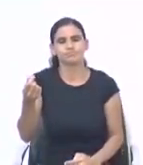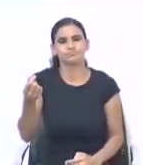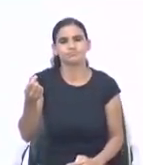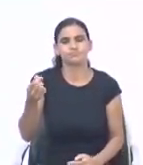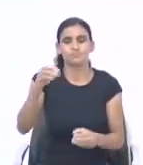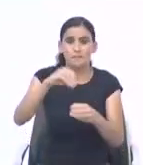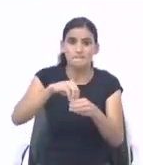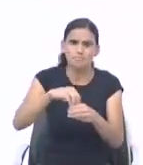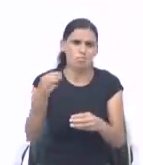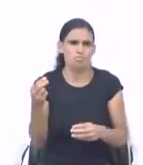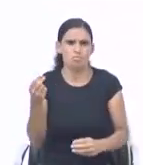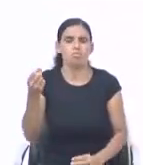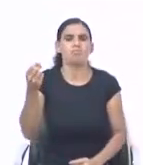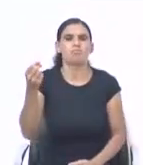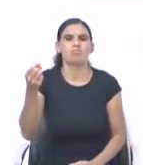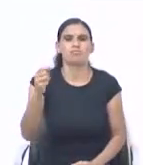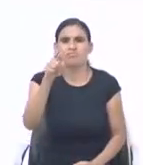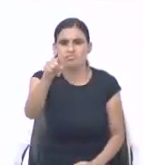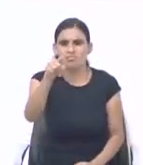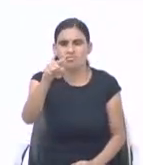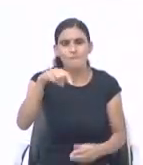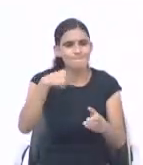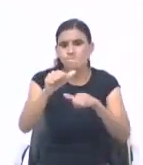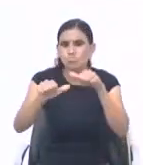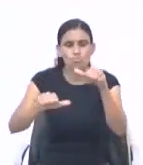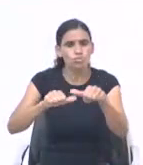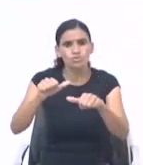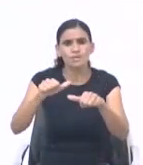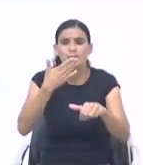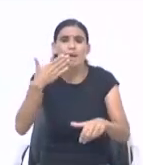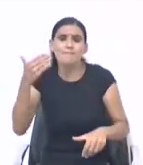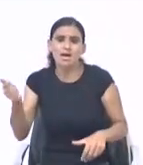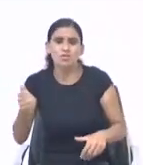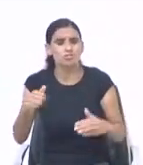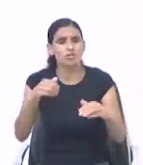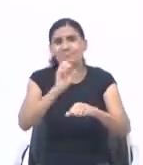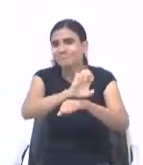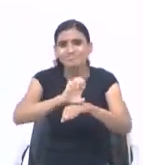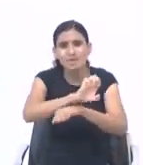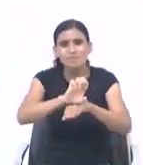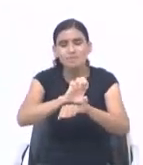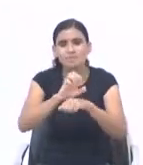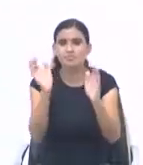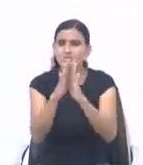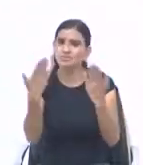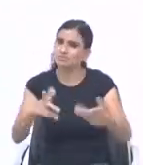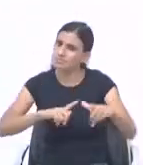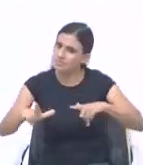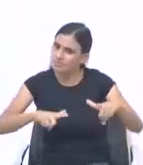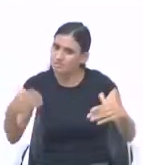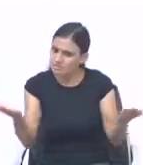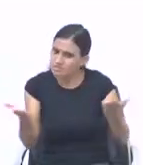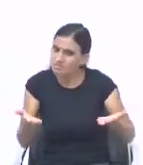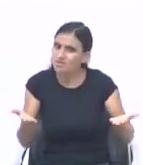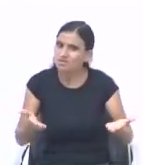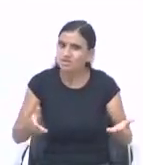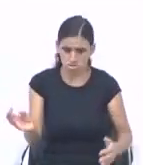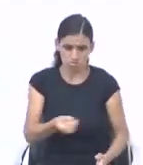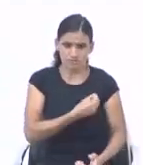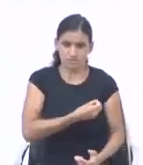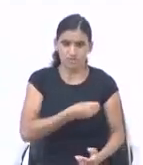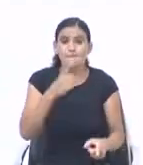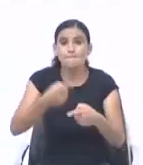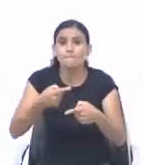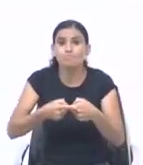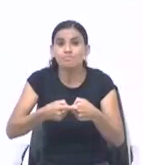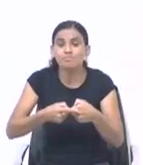Deus pode te promover na empresa. Nesse mesmo momento que nós estamos vivendo. Deus pode abrir a porta de emprego agora para você. Nesse momento que nós estamos vivendo. Porque